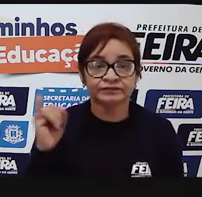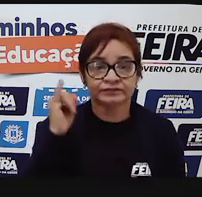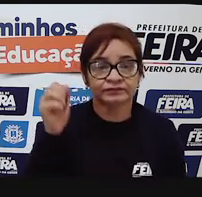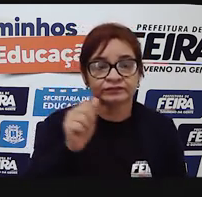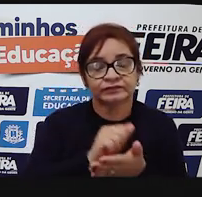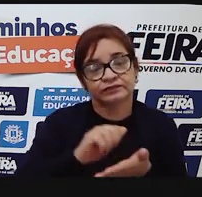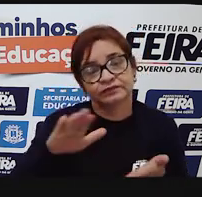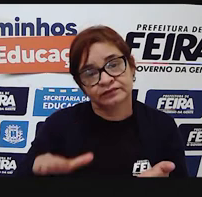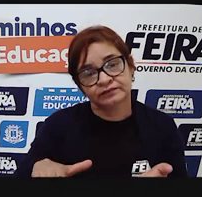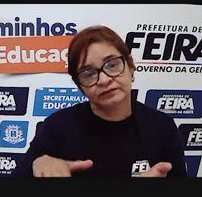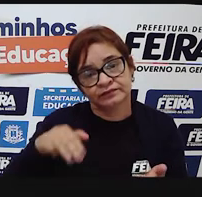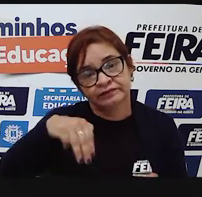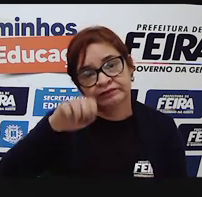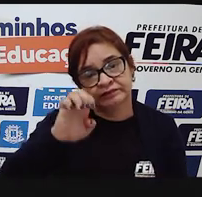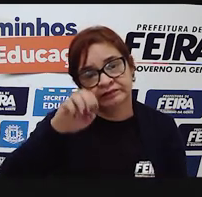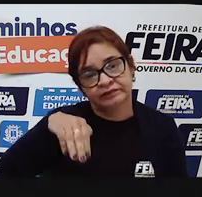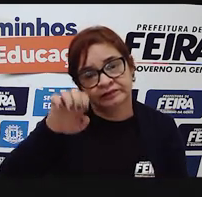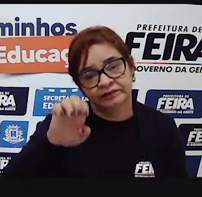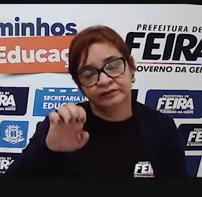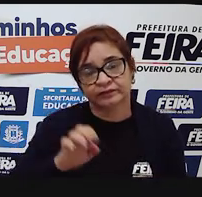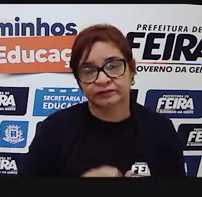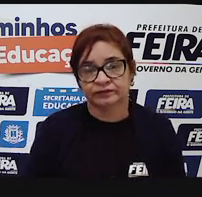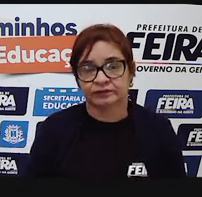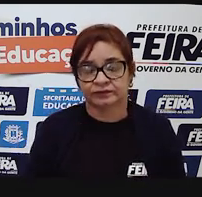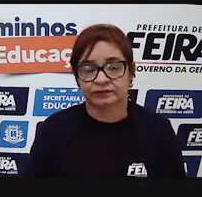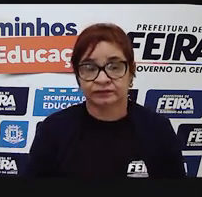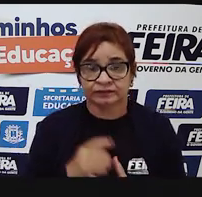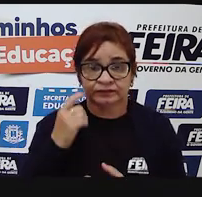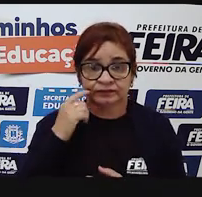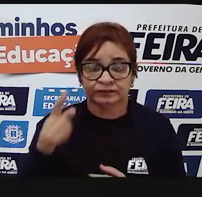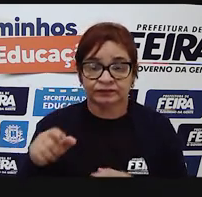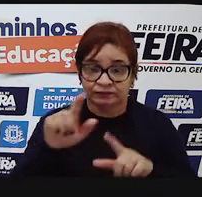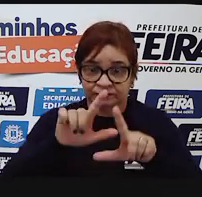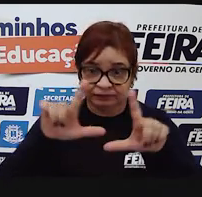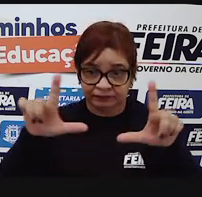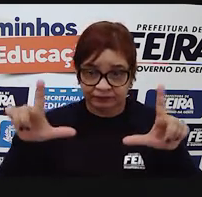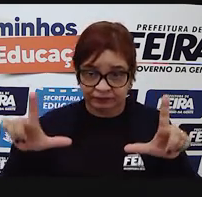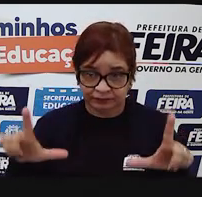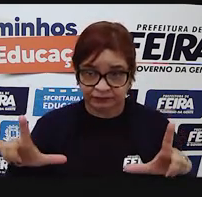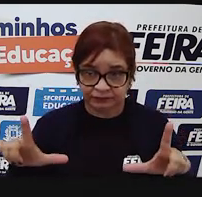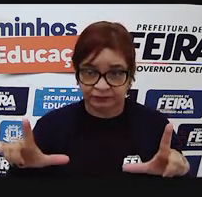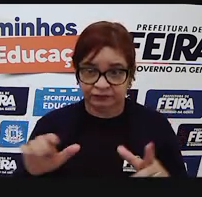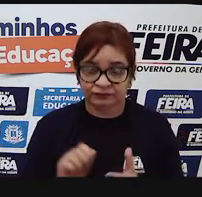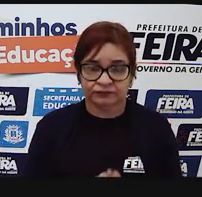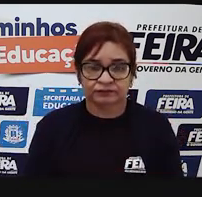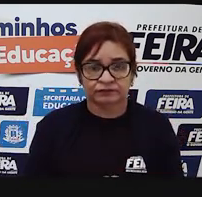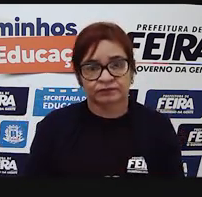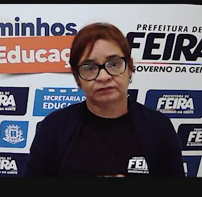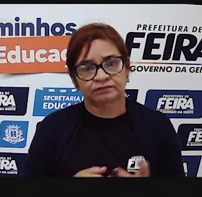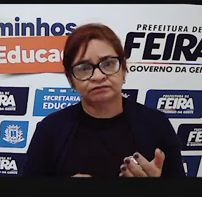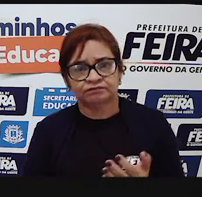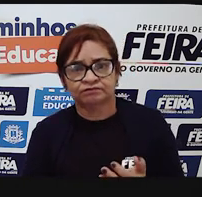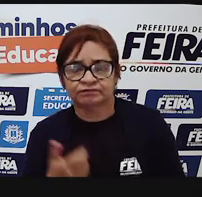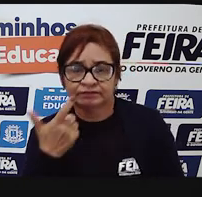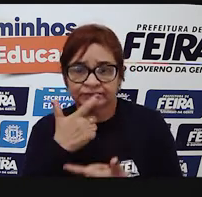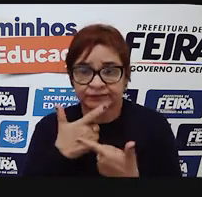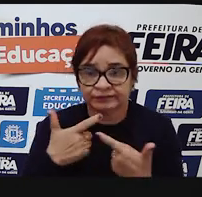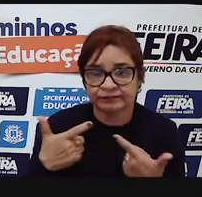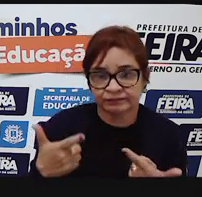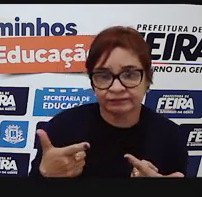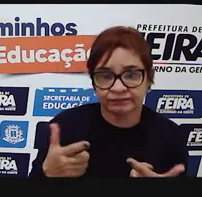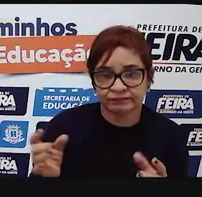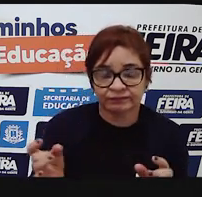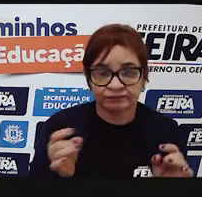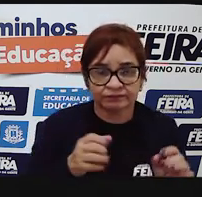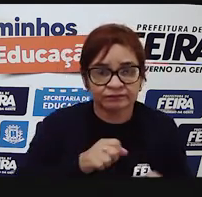características de um meme? Memes são imagens, vídeos ou gifs de conteúdo engraçado e que